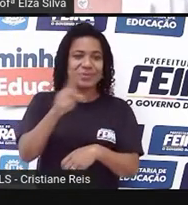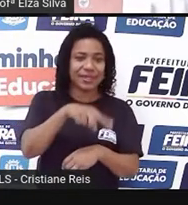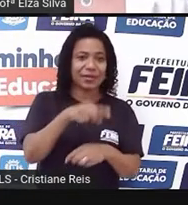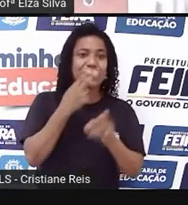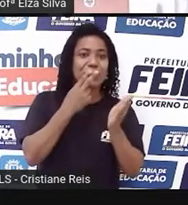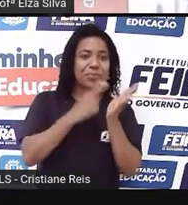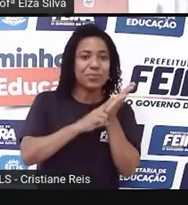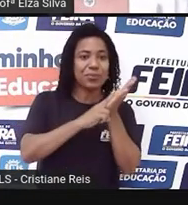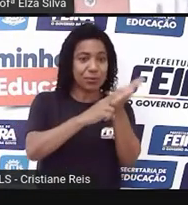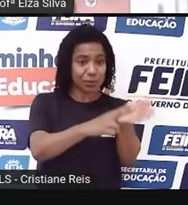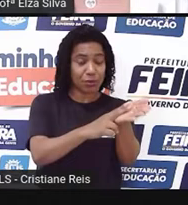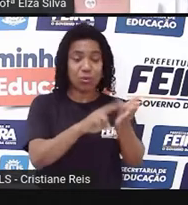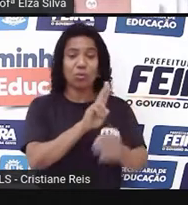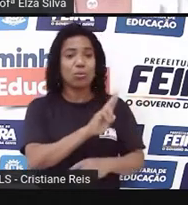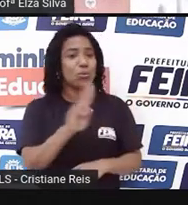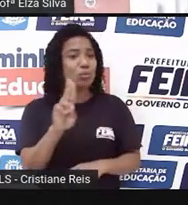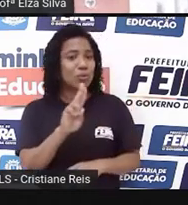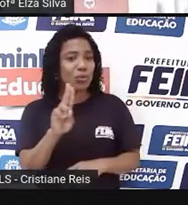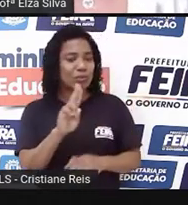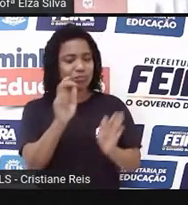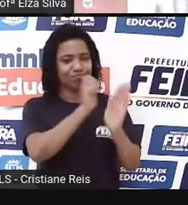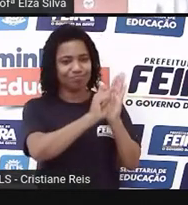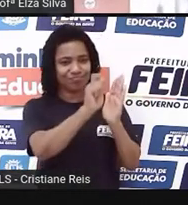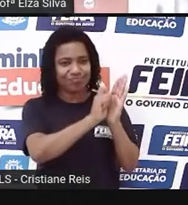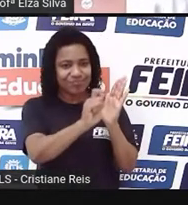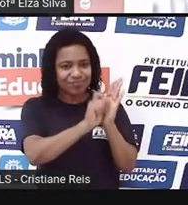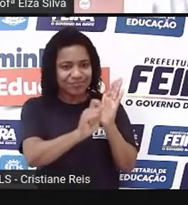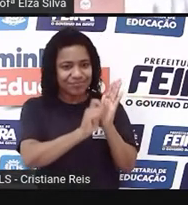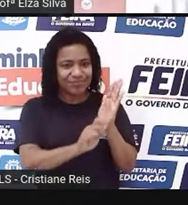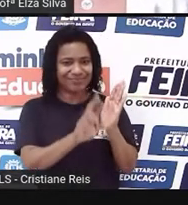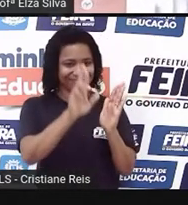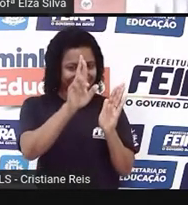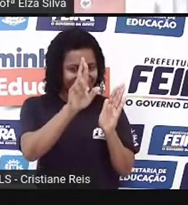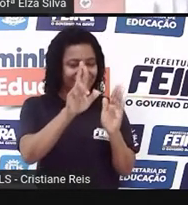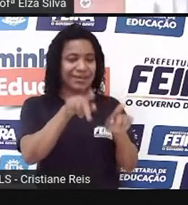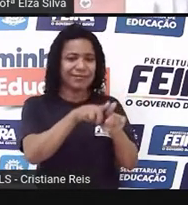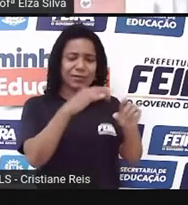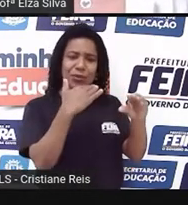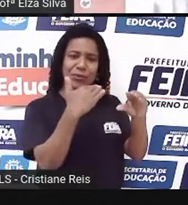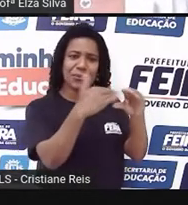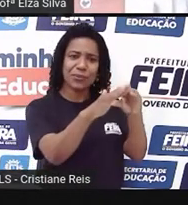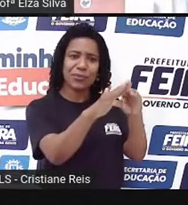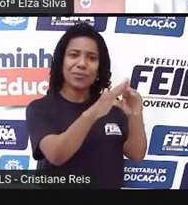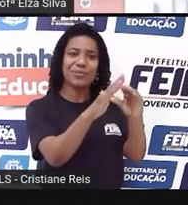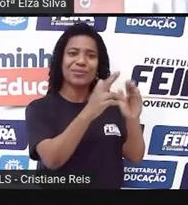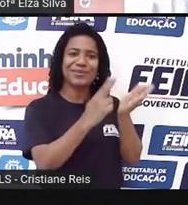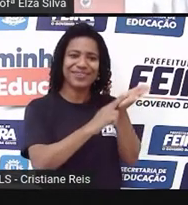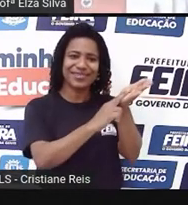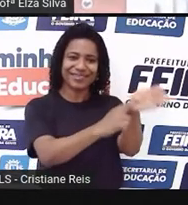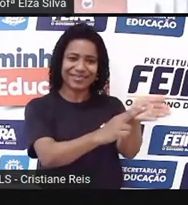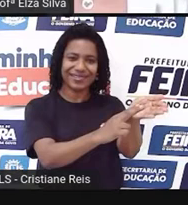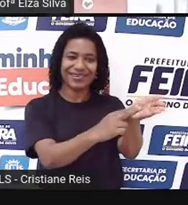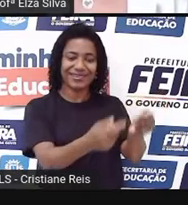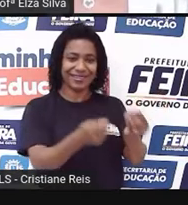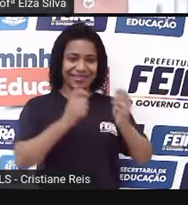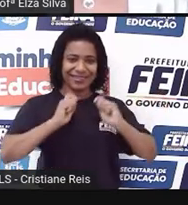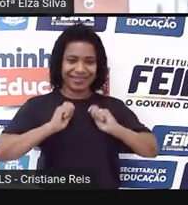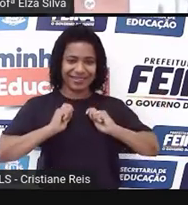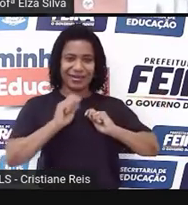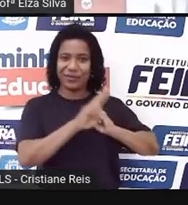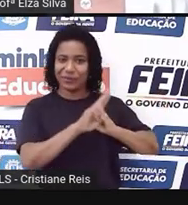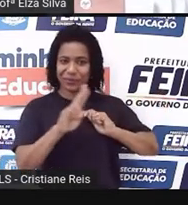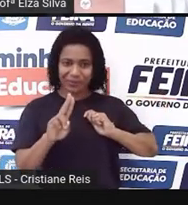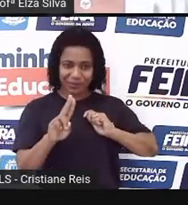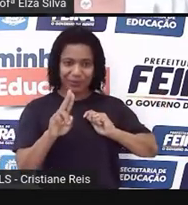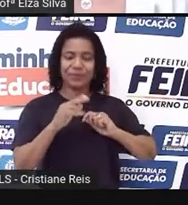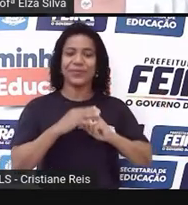seja, para quem você está enviando a carta ou o e-mail. No corpo do texto, você escreve a mensagem que você